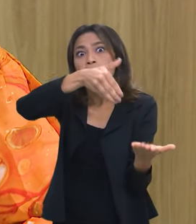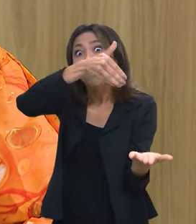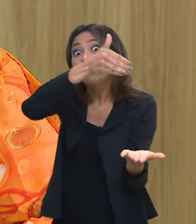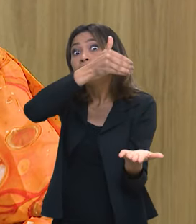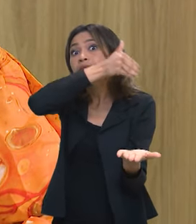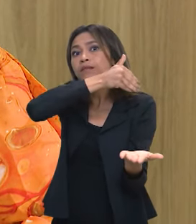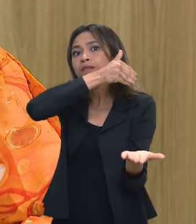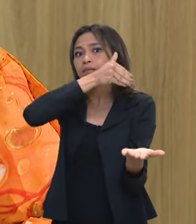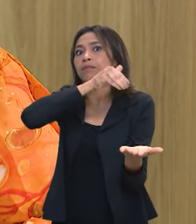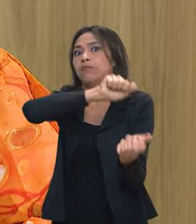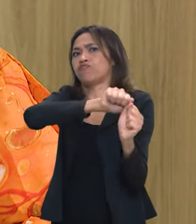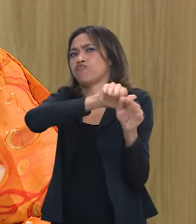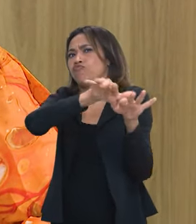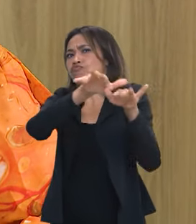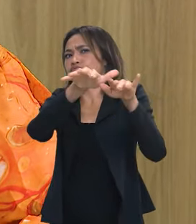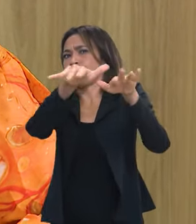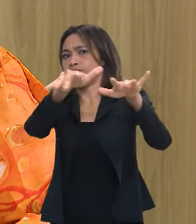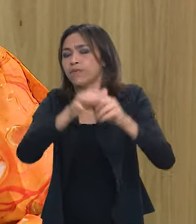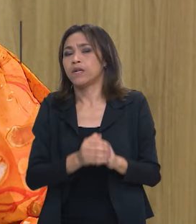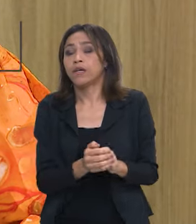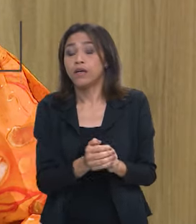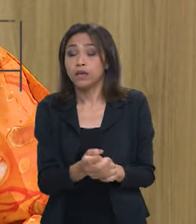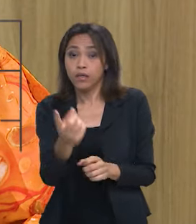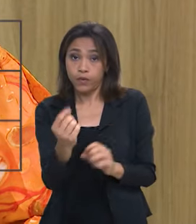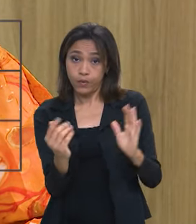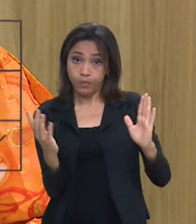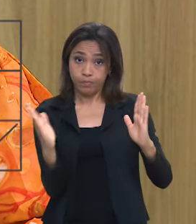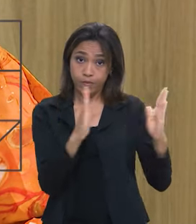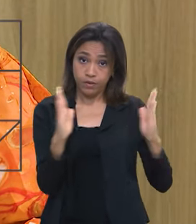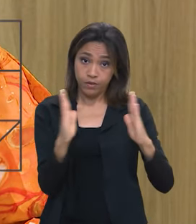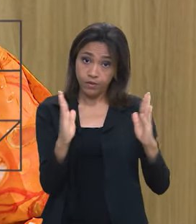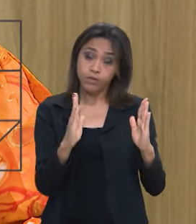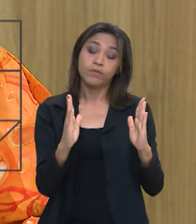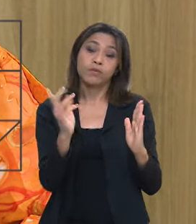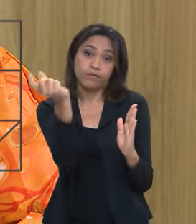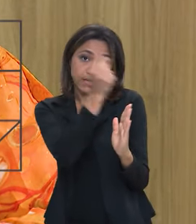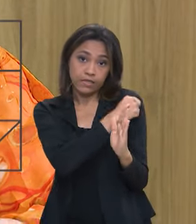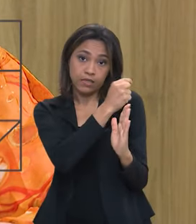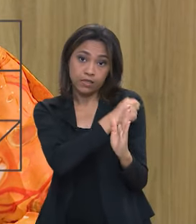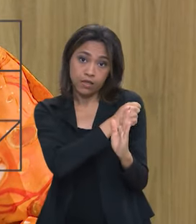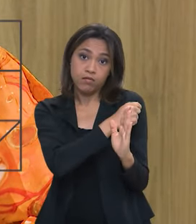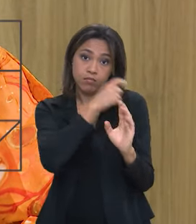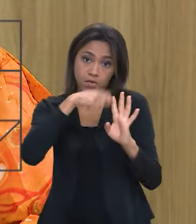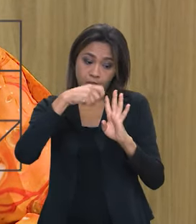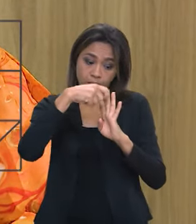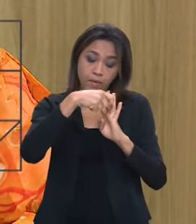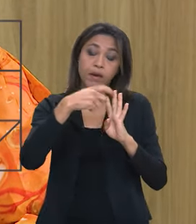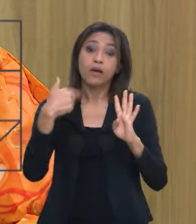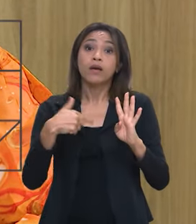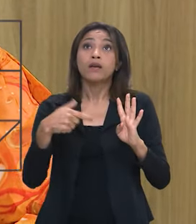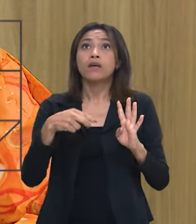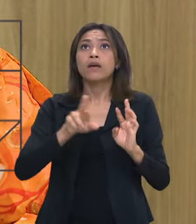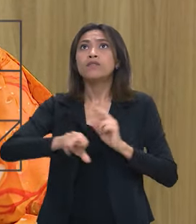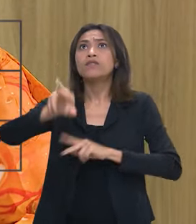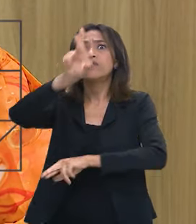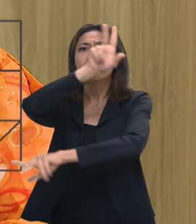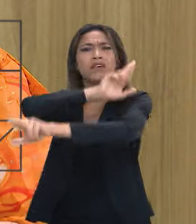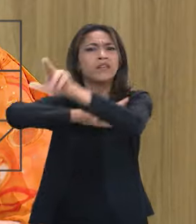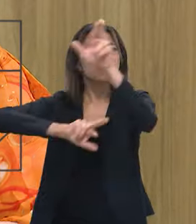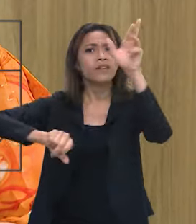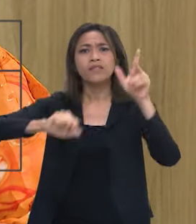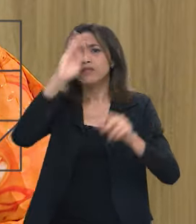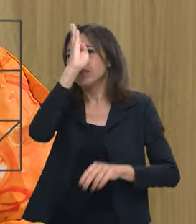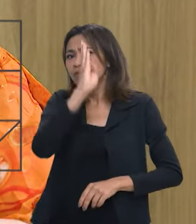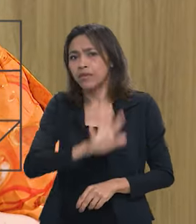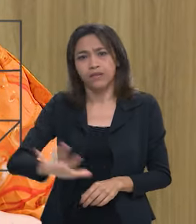antecipada na região e o calendário da vacinação num país tão diferenciado com relação